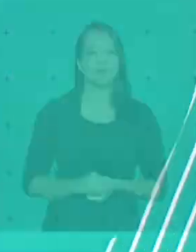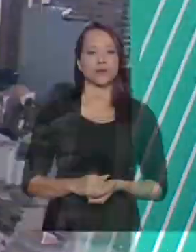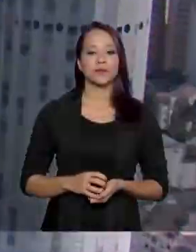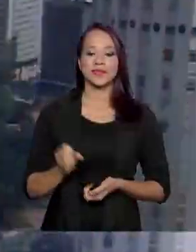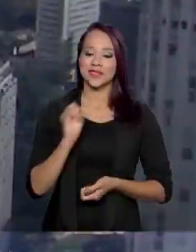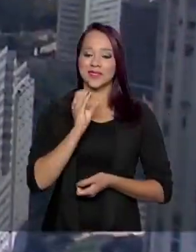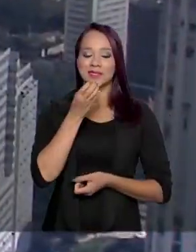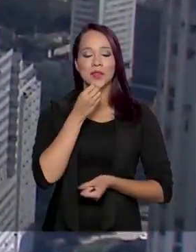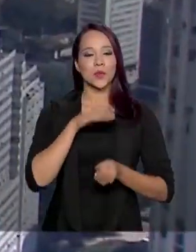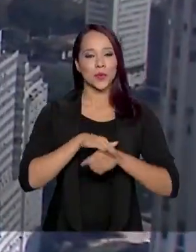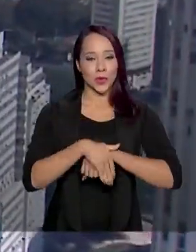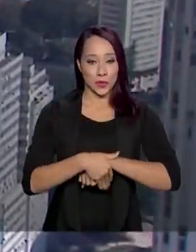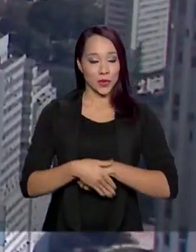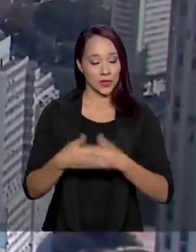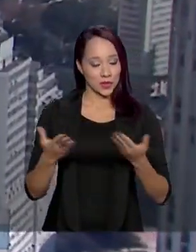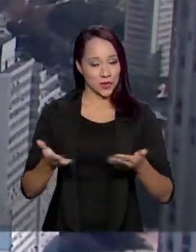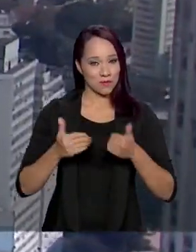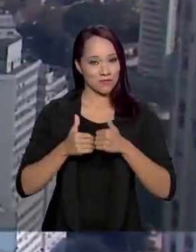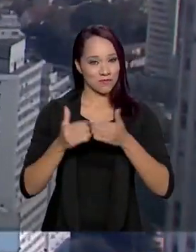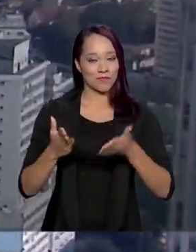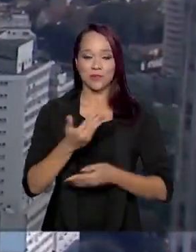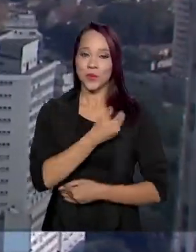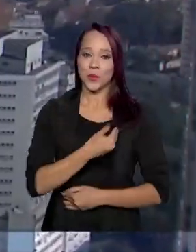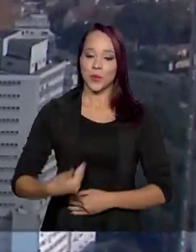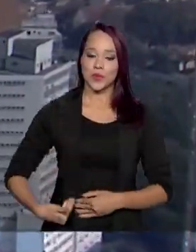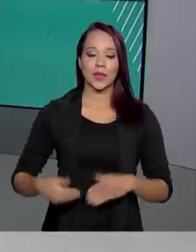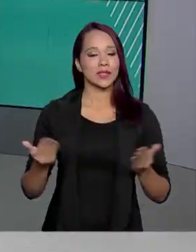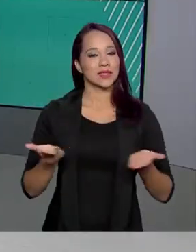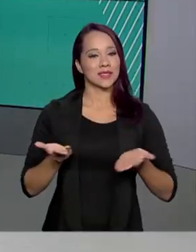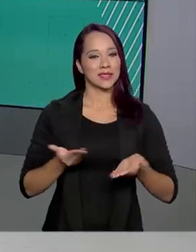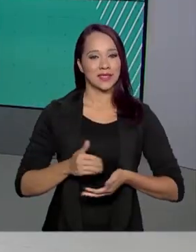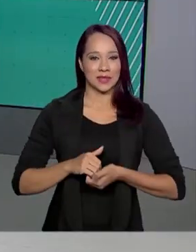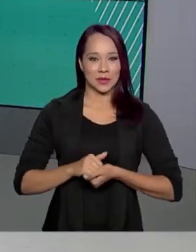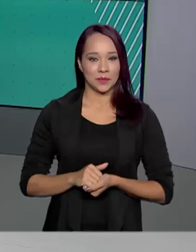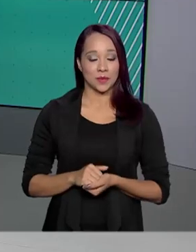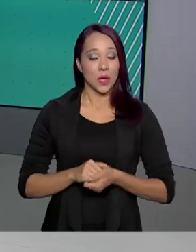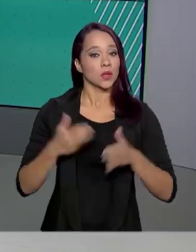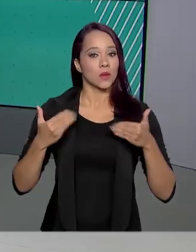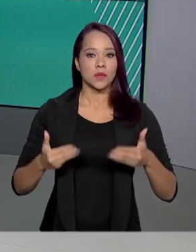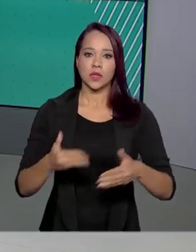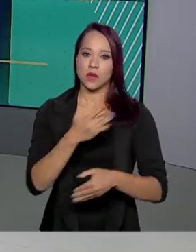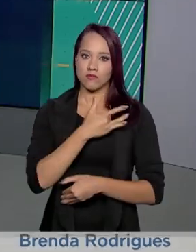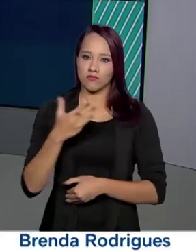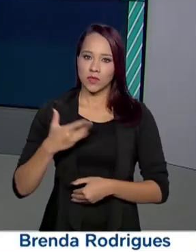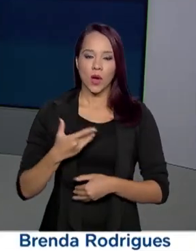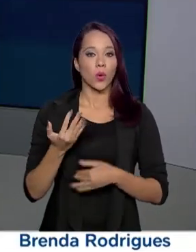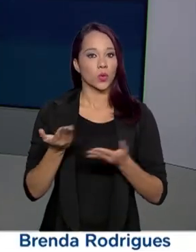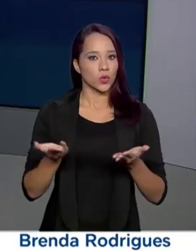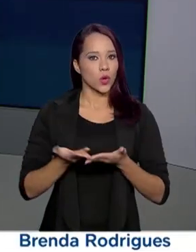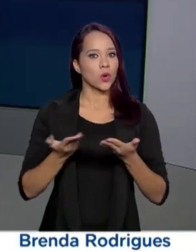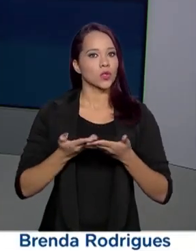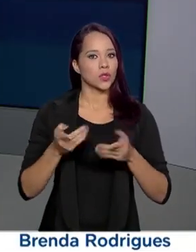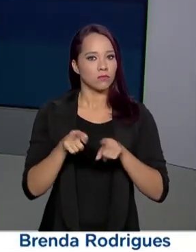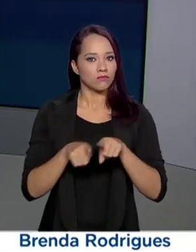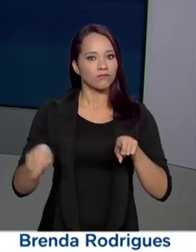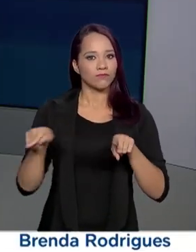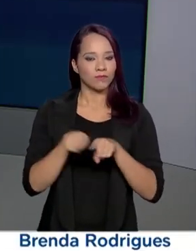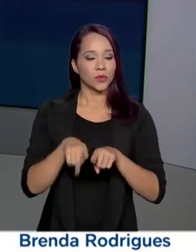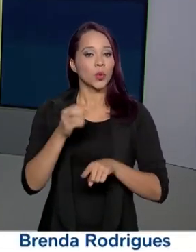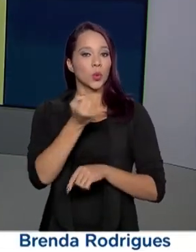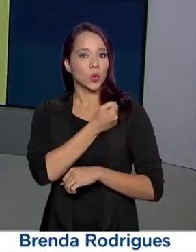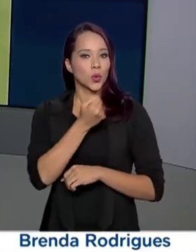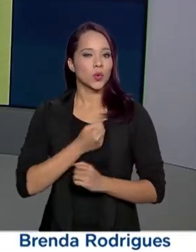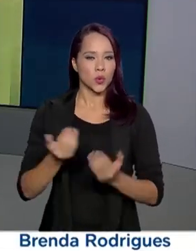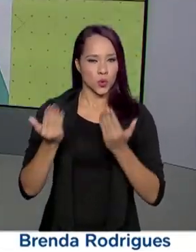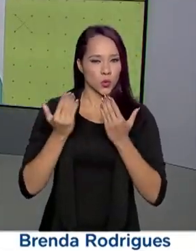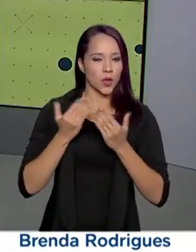Olá, boa noite. Já está no ar mais um governo agora. O Ministério da Saúde atualizou agora à tarde os números das